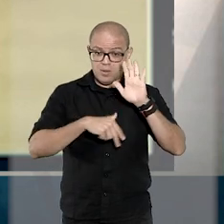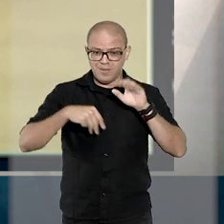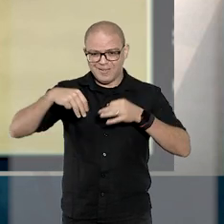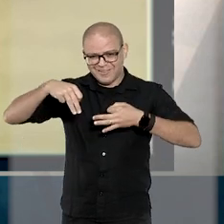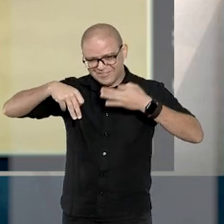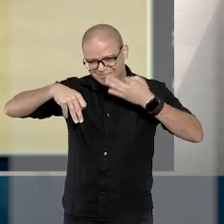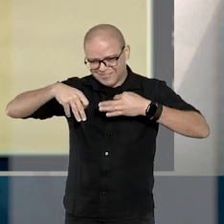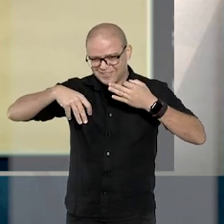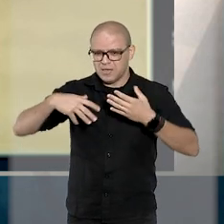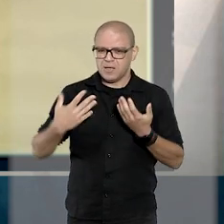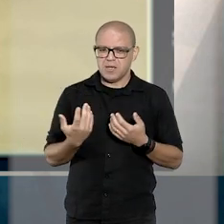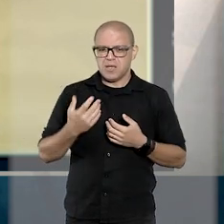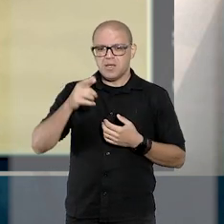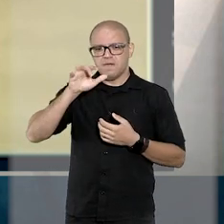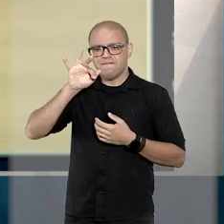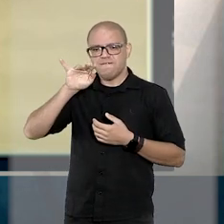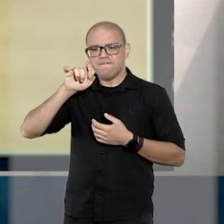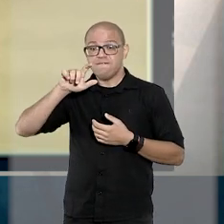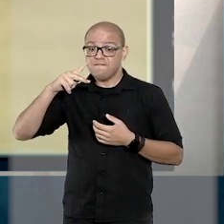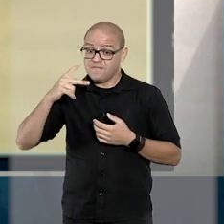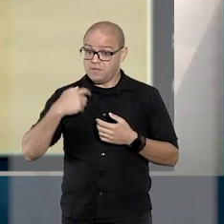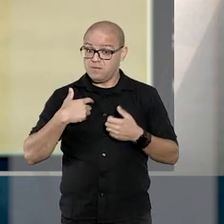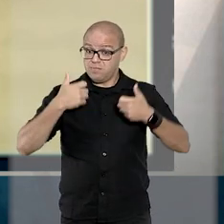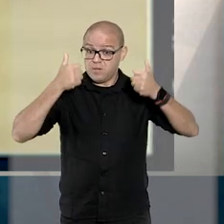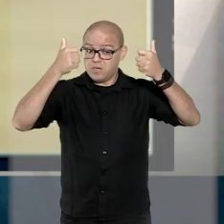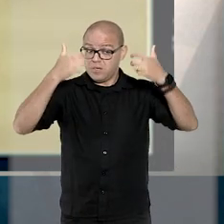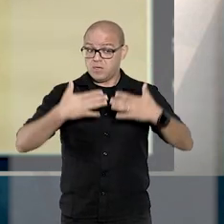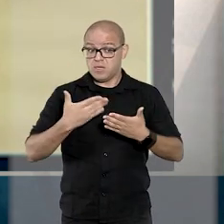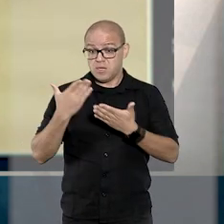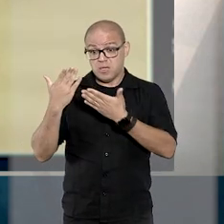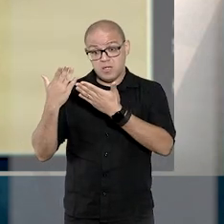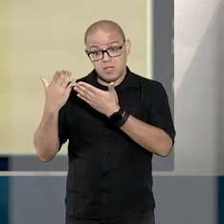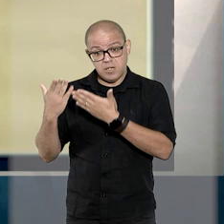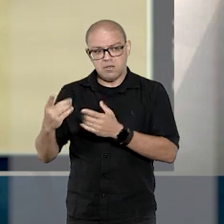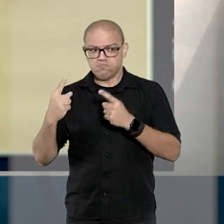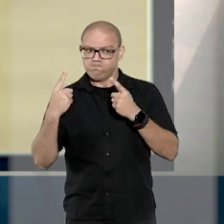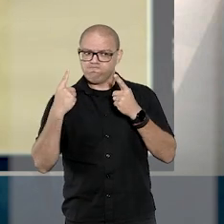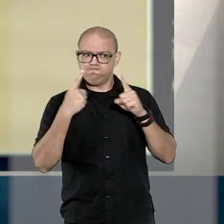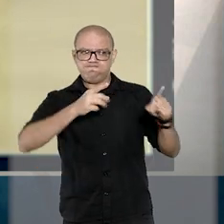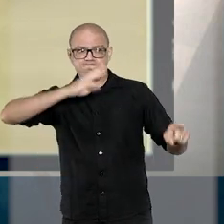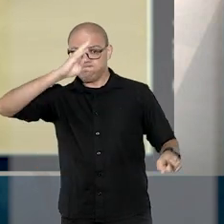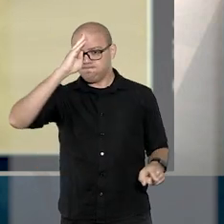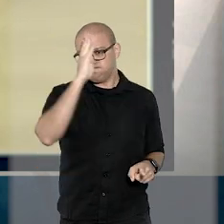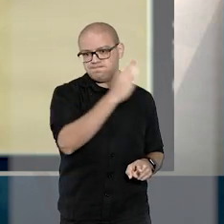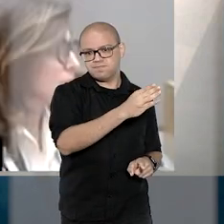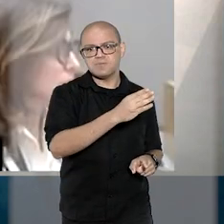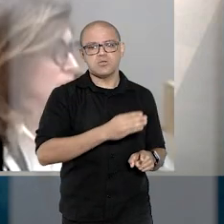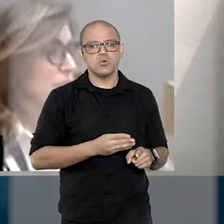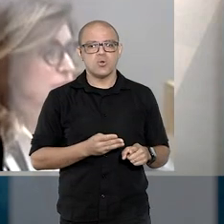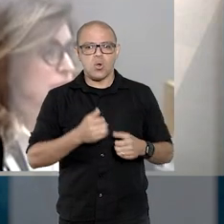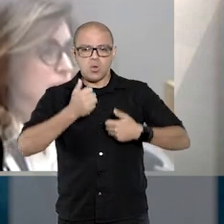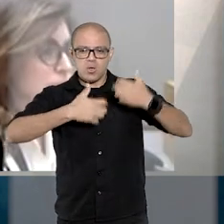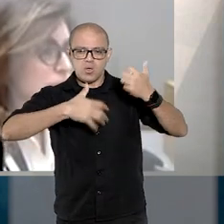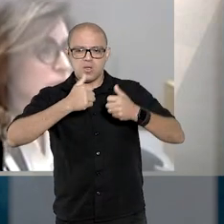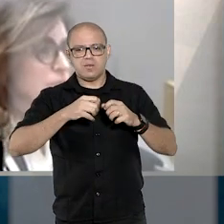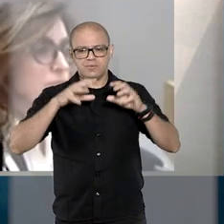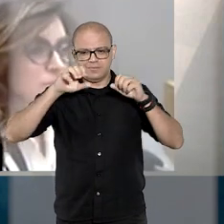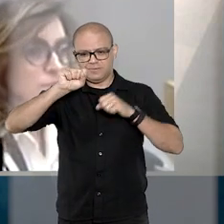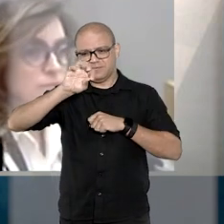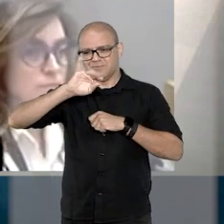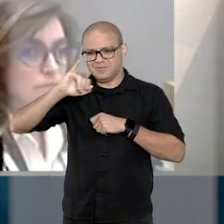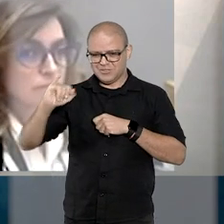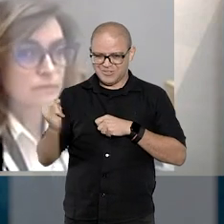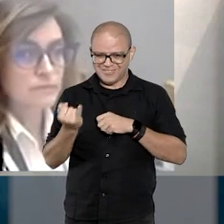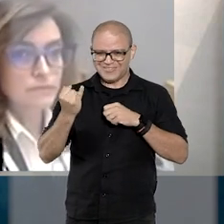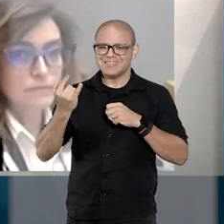ministro Luiz Felipe Salomão, pontuou que o recorrente não atacou especificamente os argumentos do Tribunal de Justiça